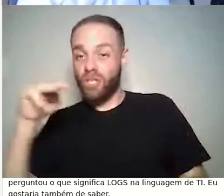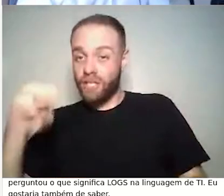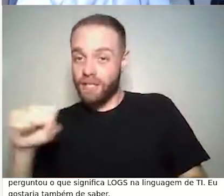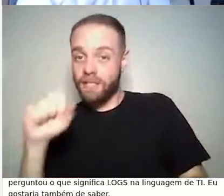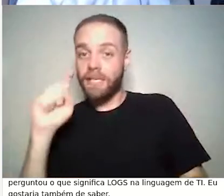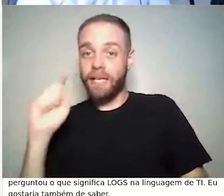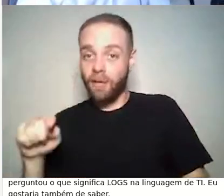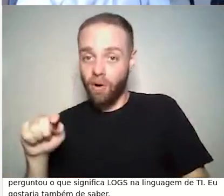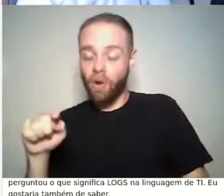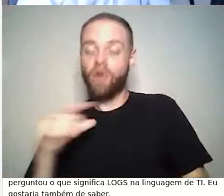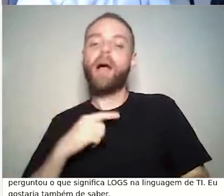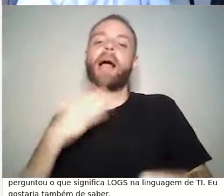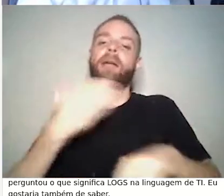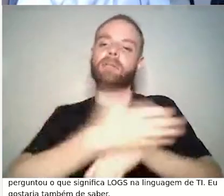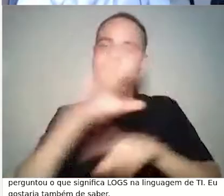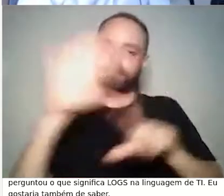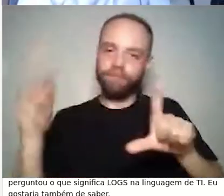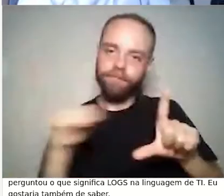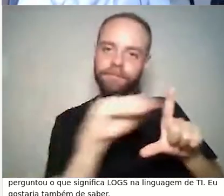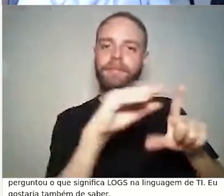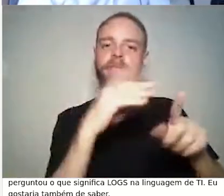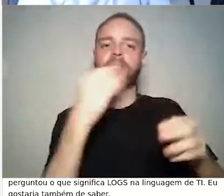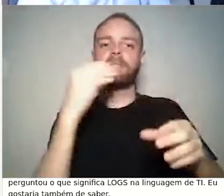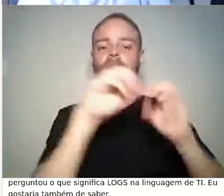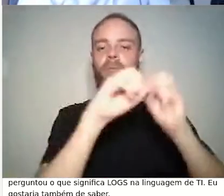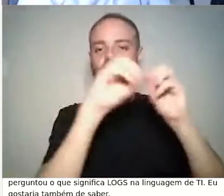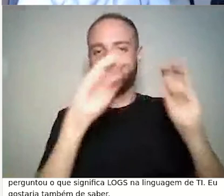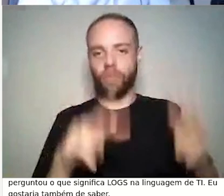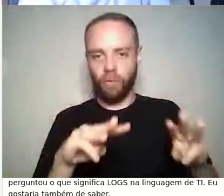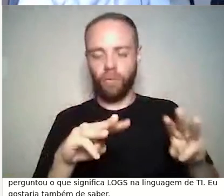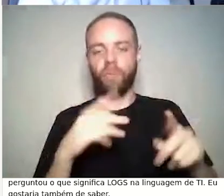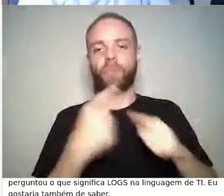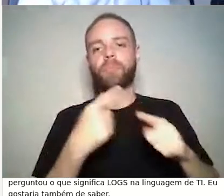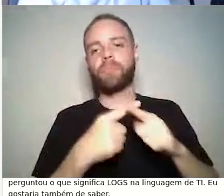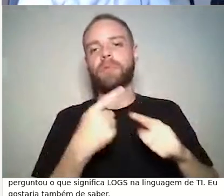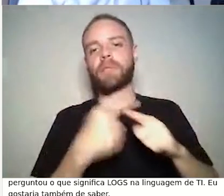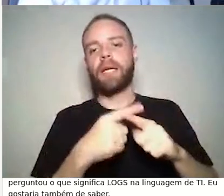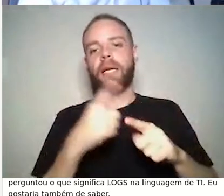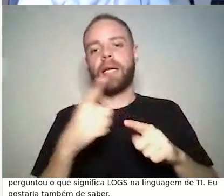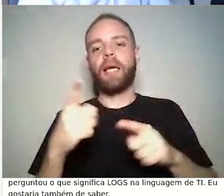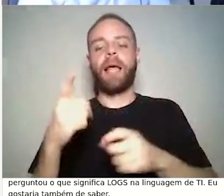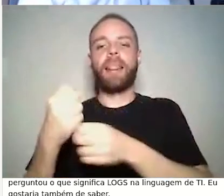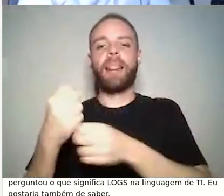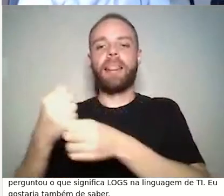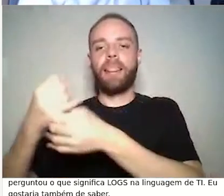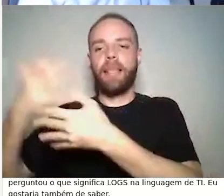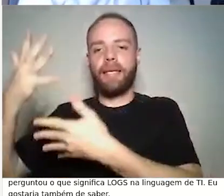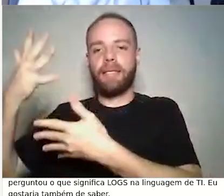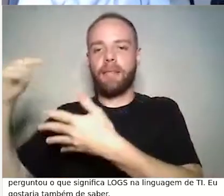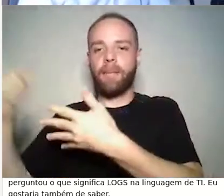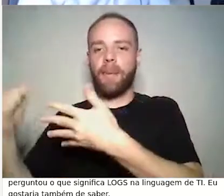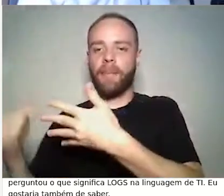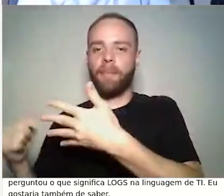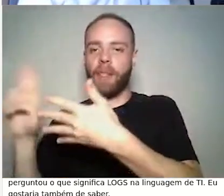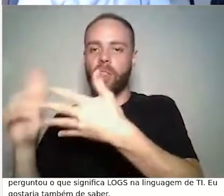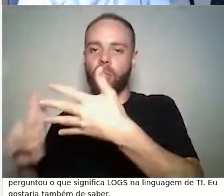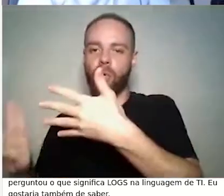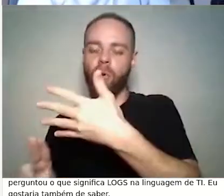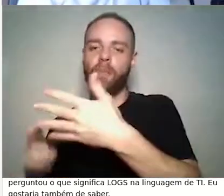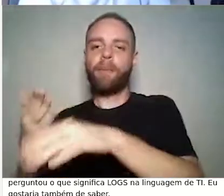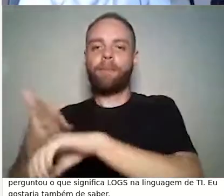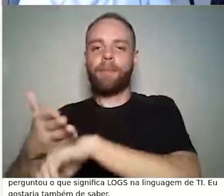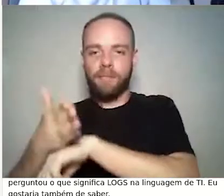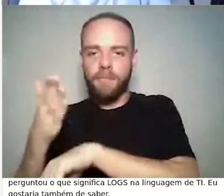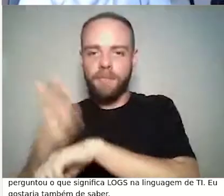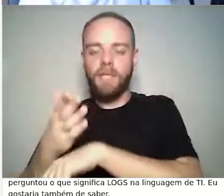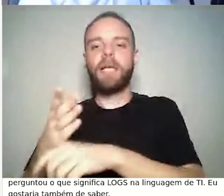participantes geradas diretamente, é gerada diretamente no BBB e no Teams, tá? Então, assim, não sei se ficou mais claro